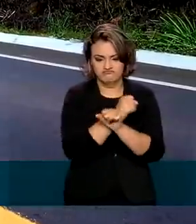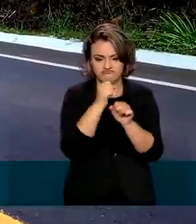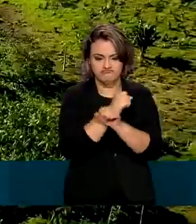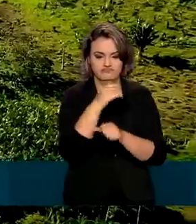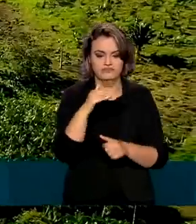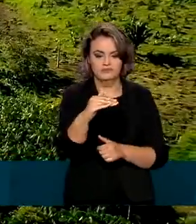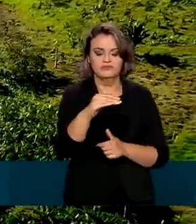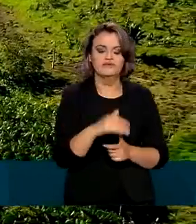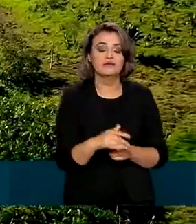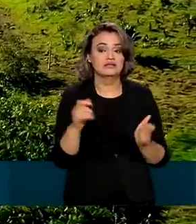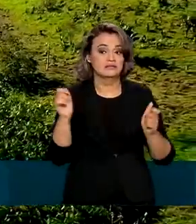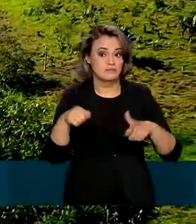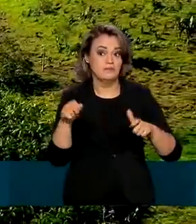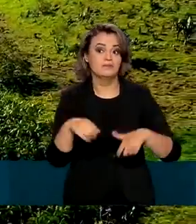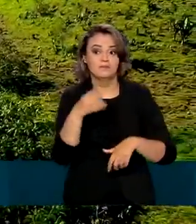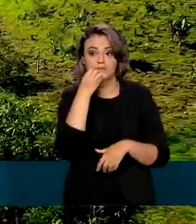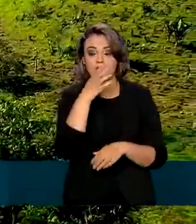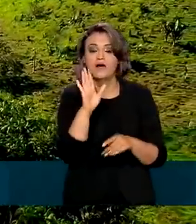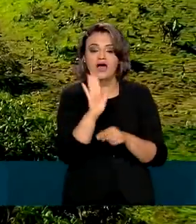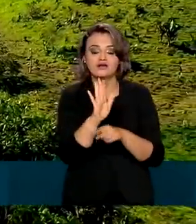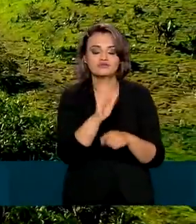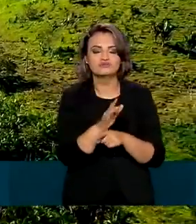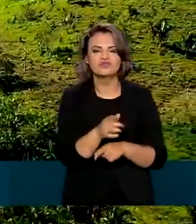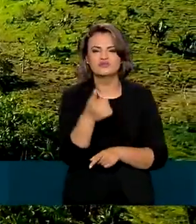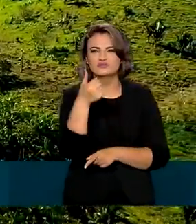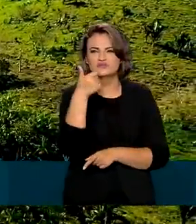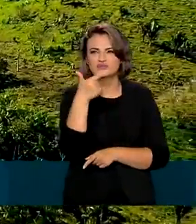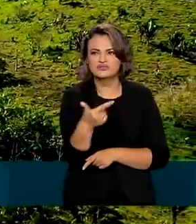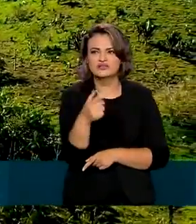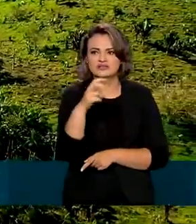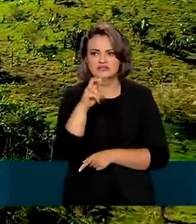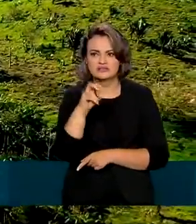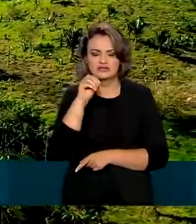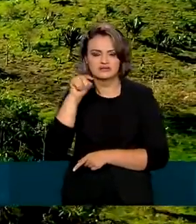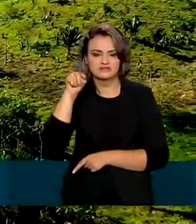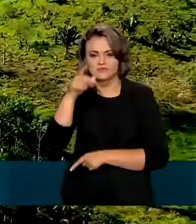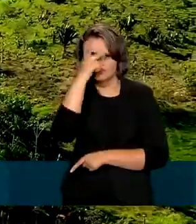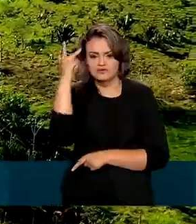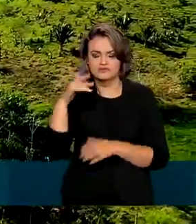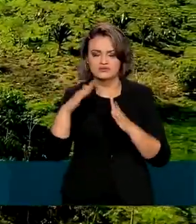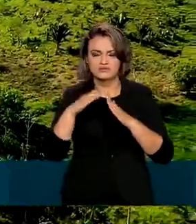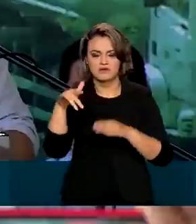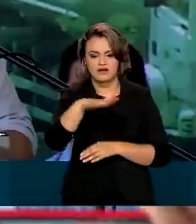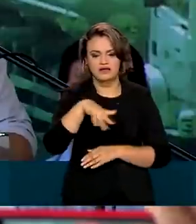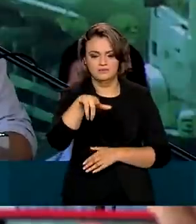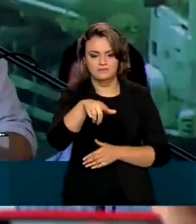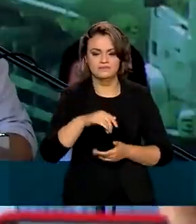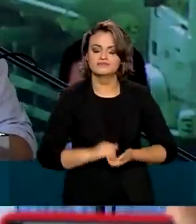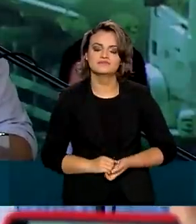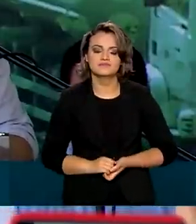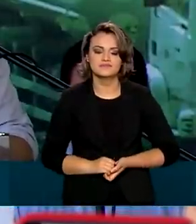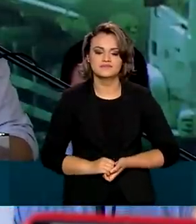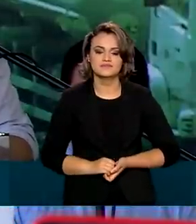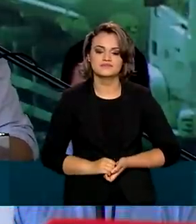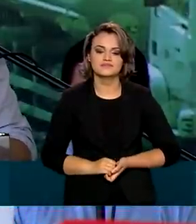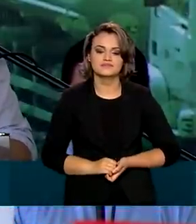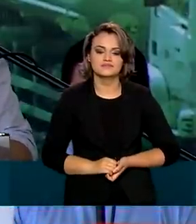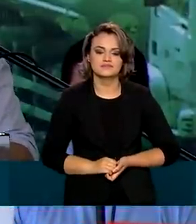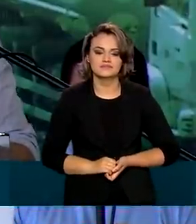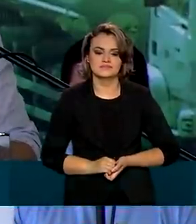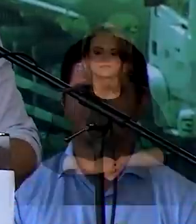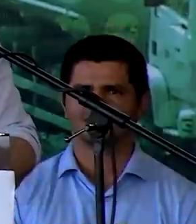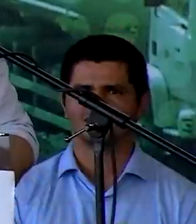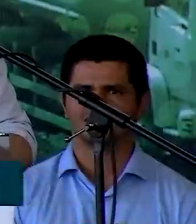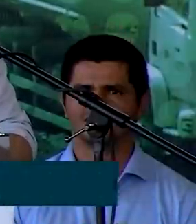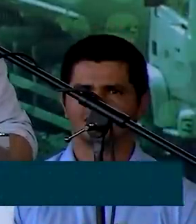via, o que deve beneficiar cerca de 500 mil pessoas no interior do estado. Por aqui vai passar a